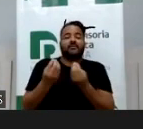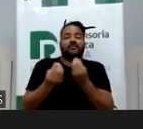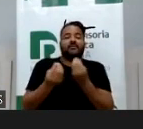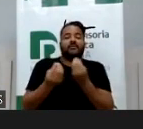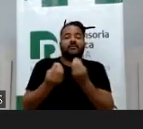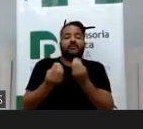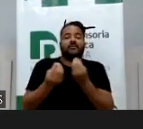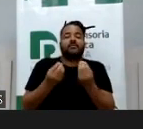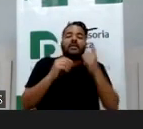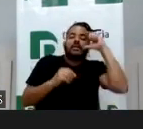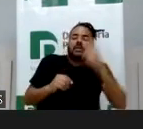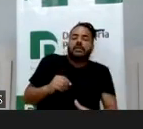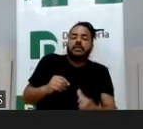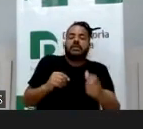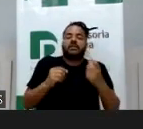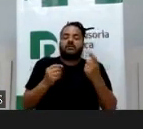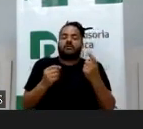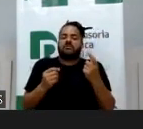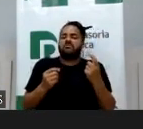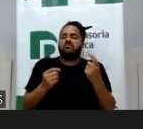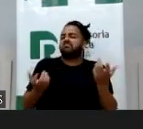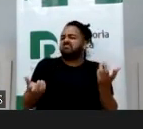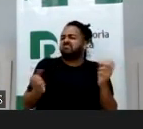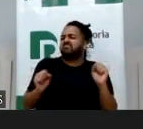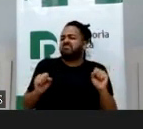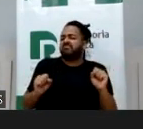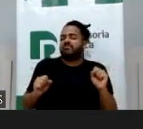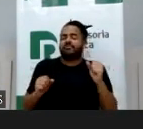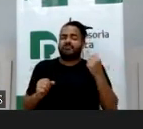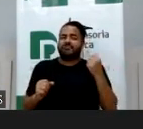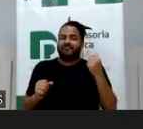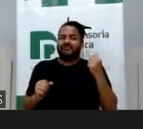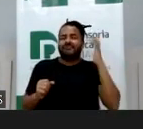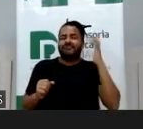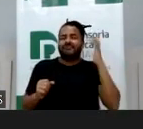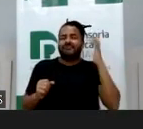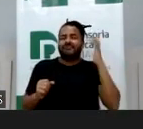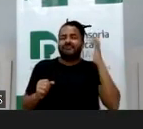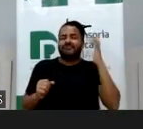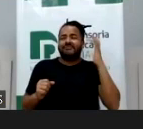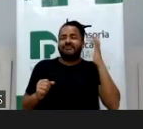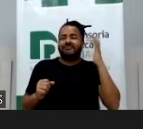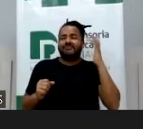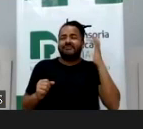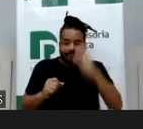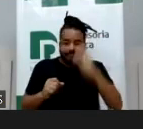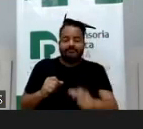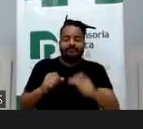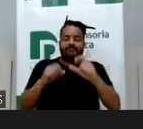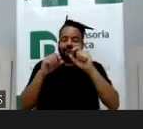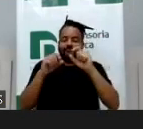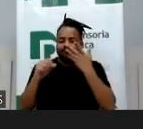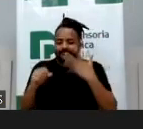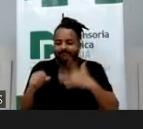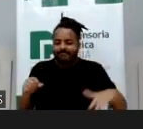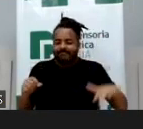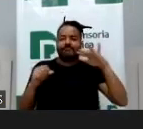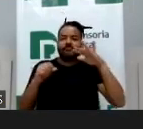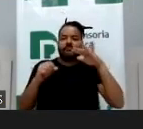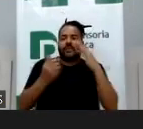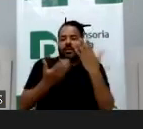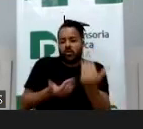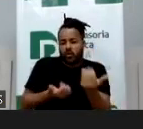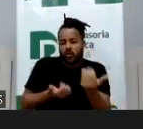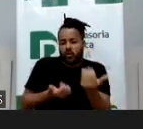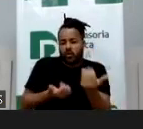de interesses? Entendo que sim. Tomando como fiel da balança o melhor interesse da criança e do adolescente. Aqui, a